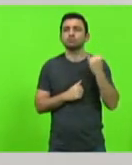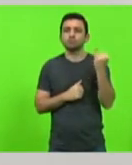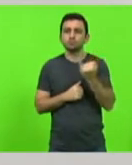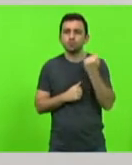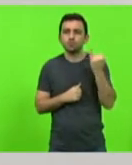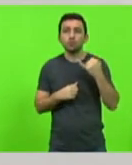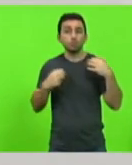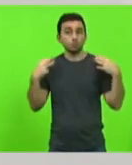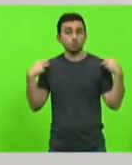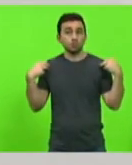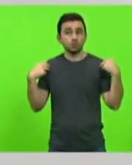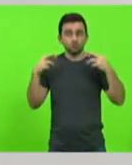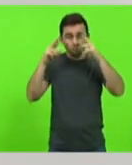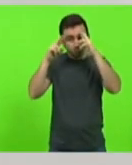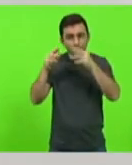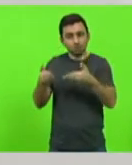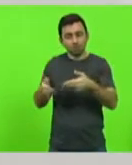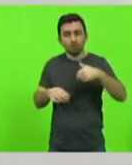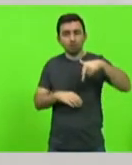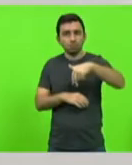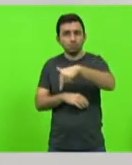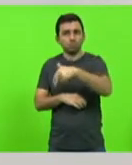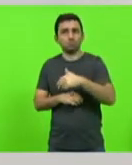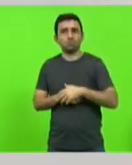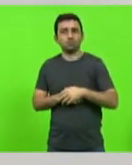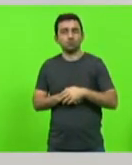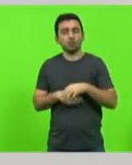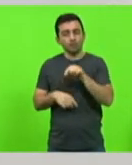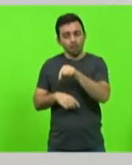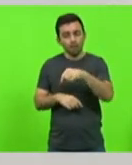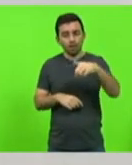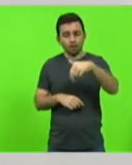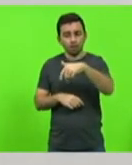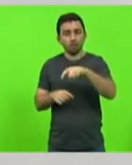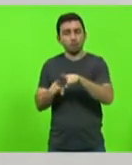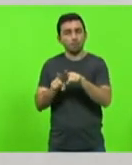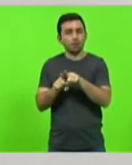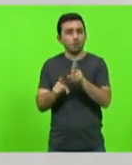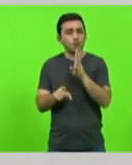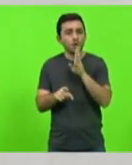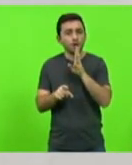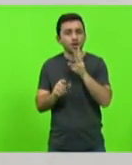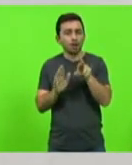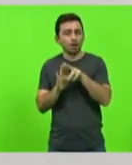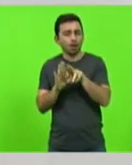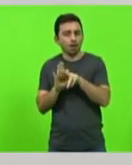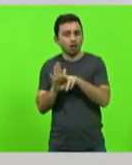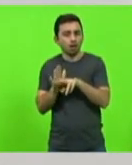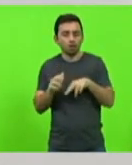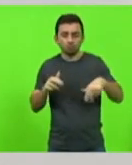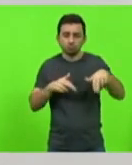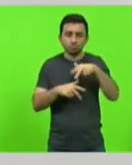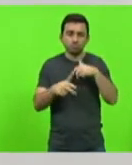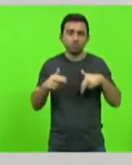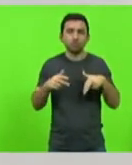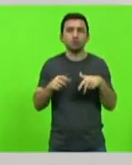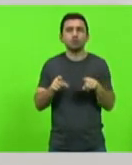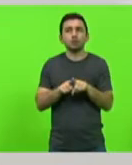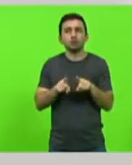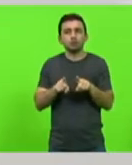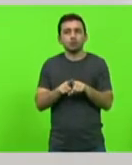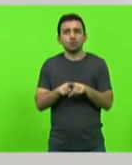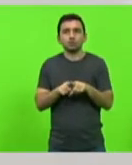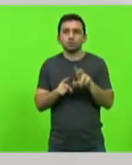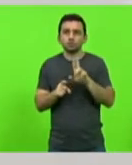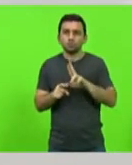motorista respeite o pedestre, mas é importante que o pedestre conheça as regras de circulação e use efetivamente